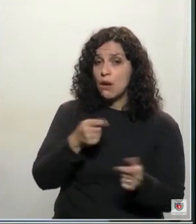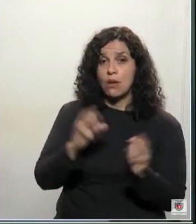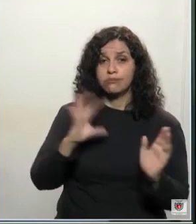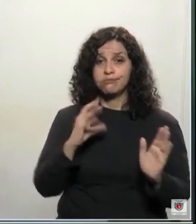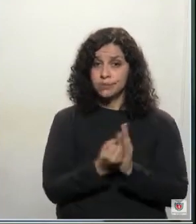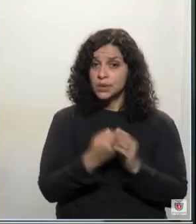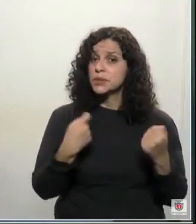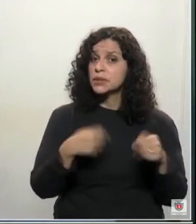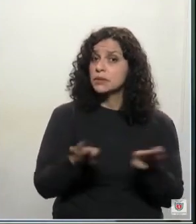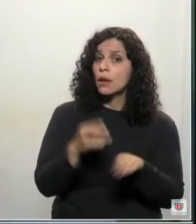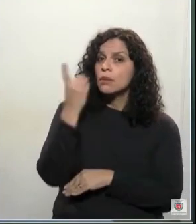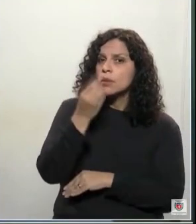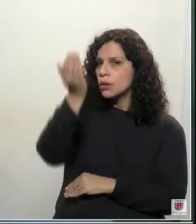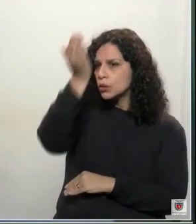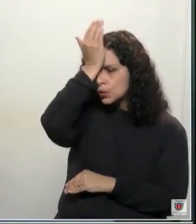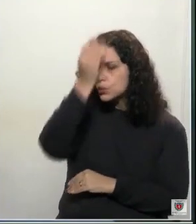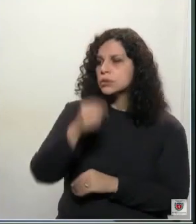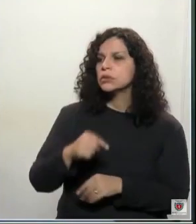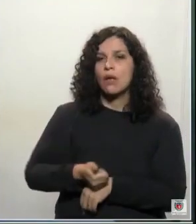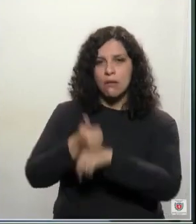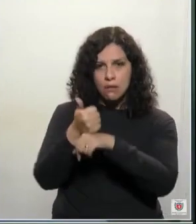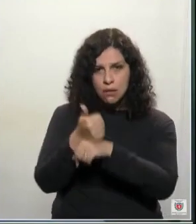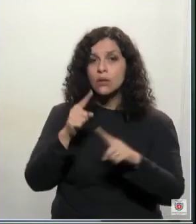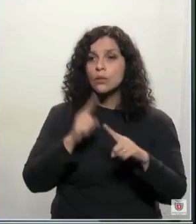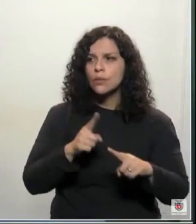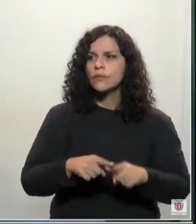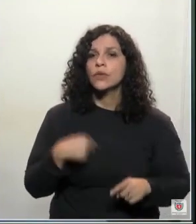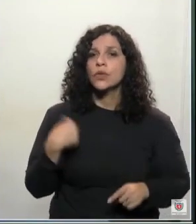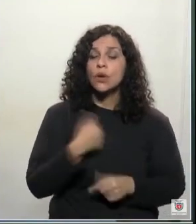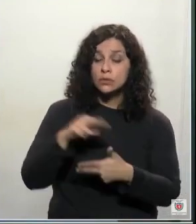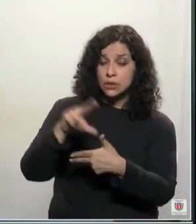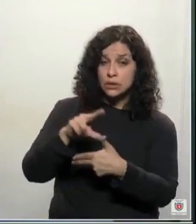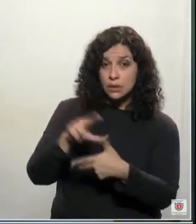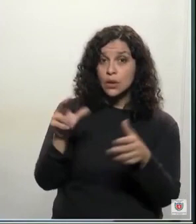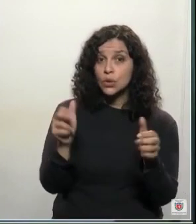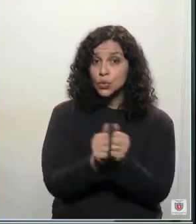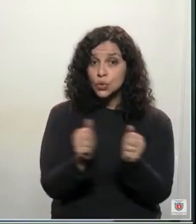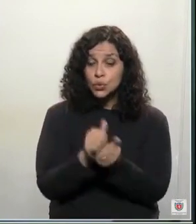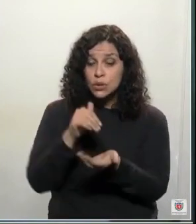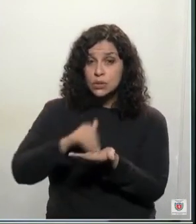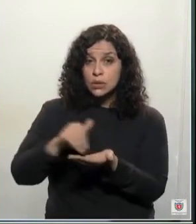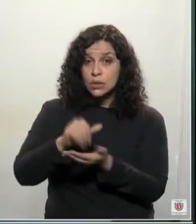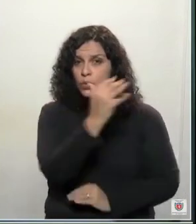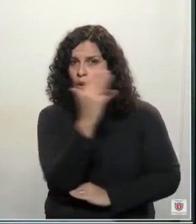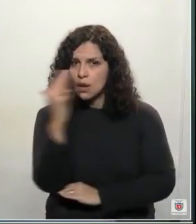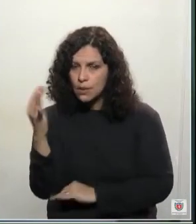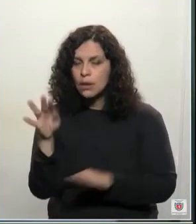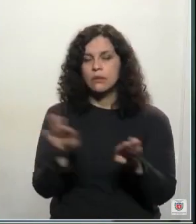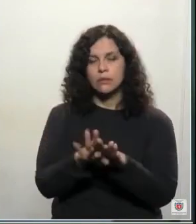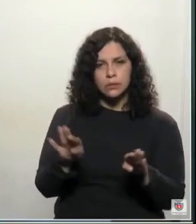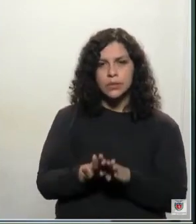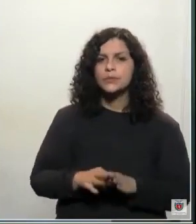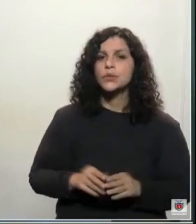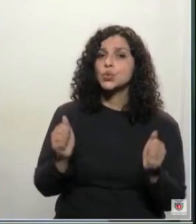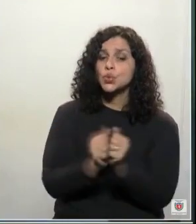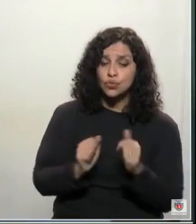presidente e deputado Russo, líder do governo, para que a Sanepar, junto com a Secretaria do Meio Ambiente, junto com